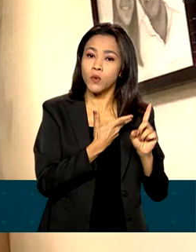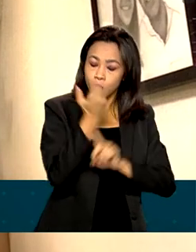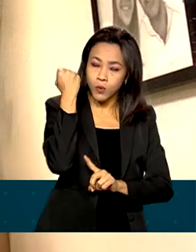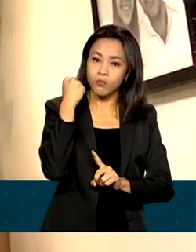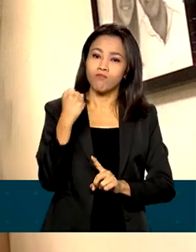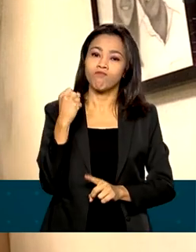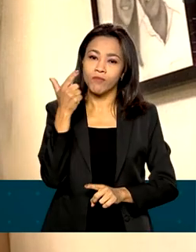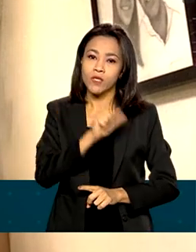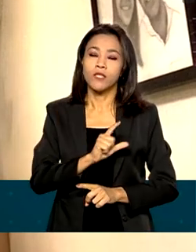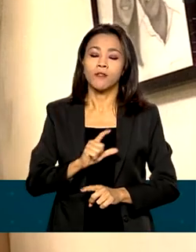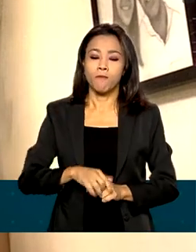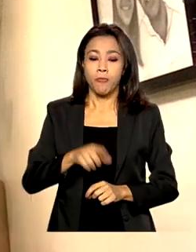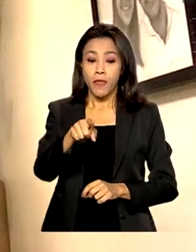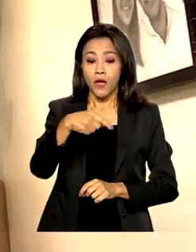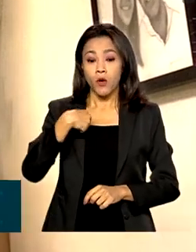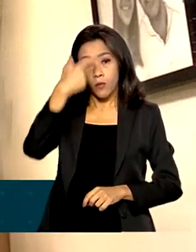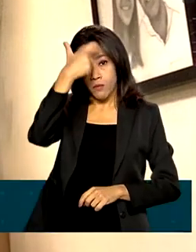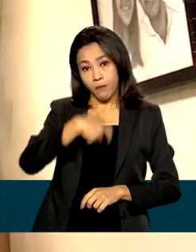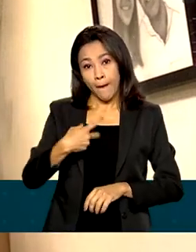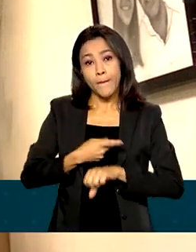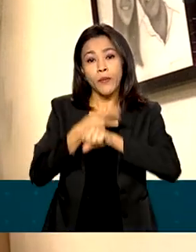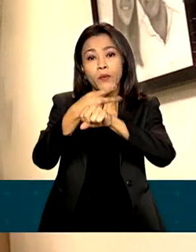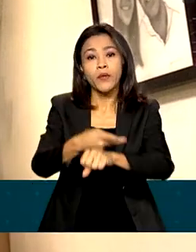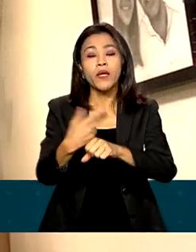seguir a vida. Busquei ajuda profissional,